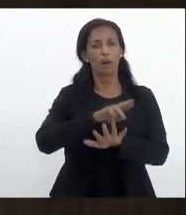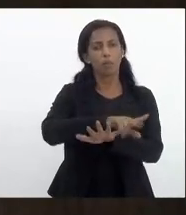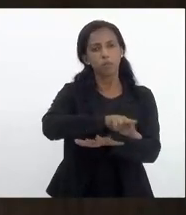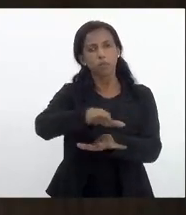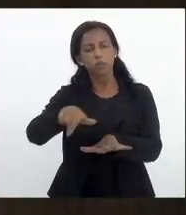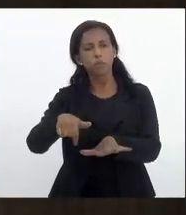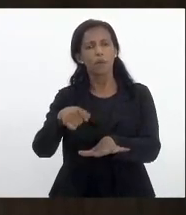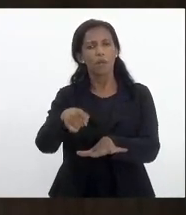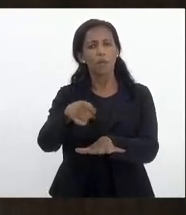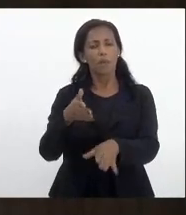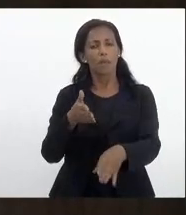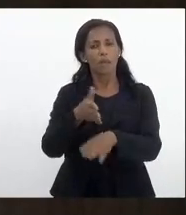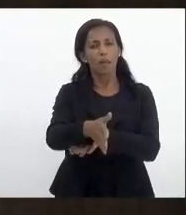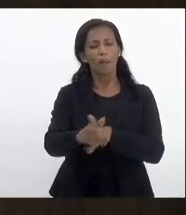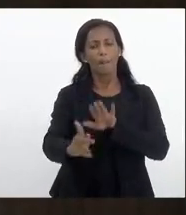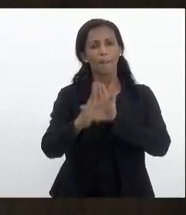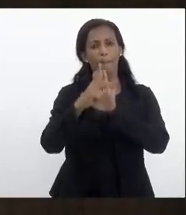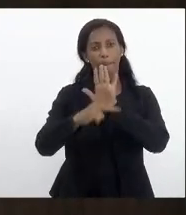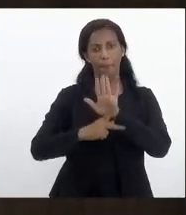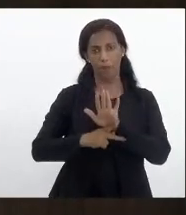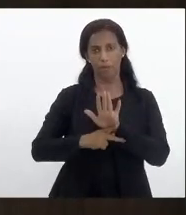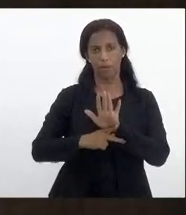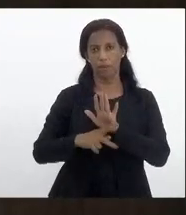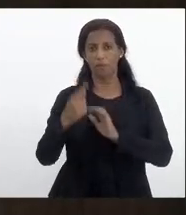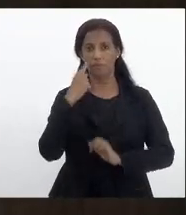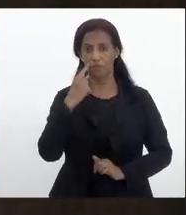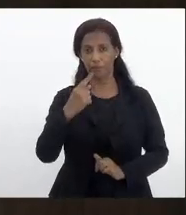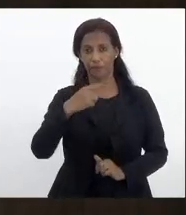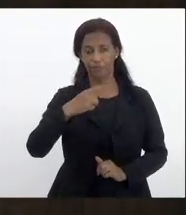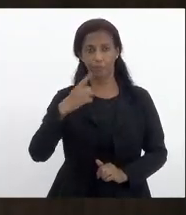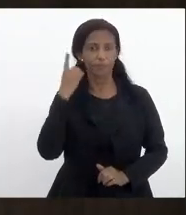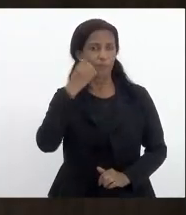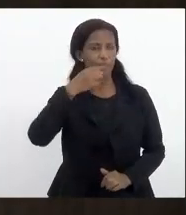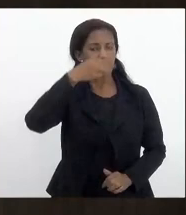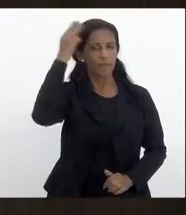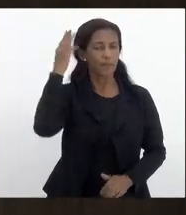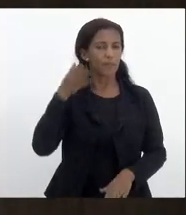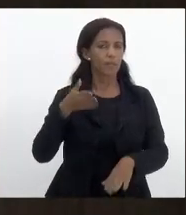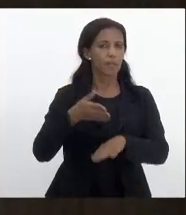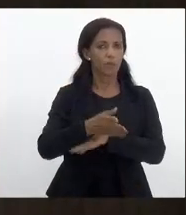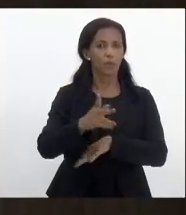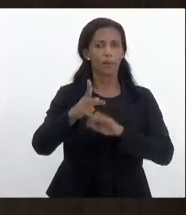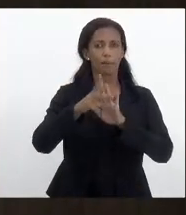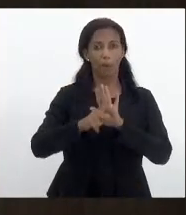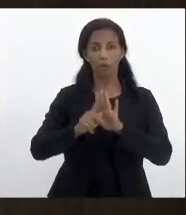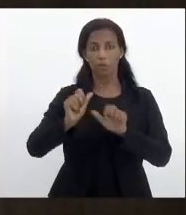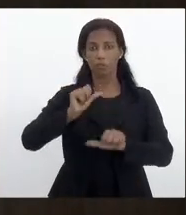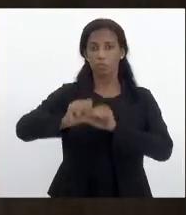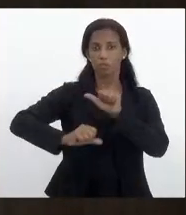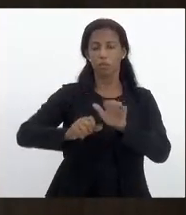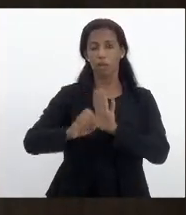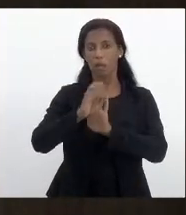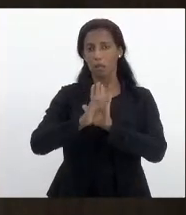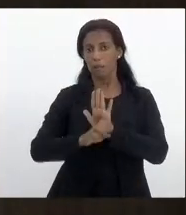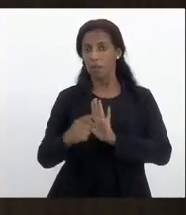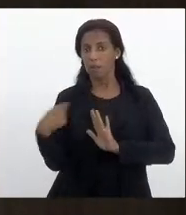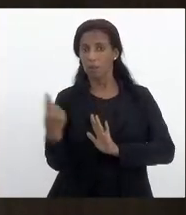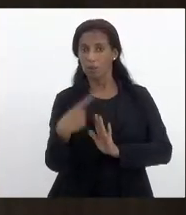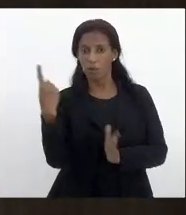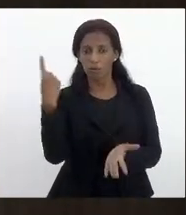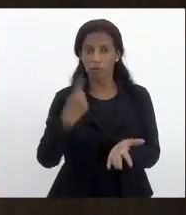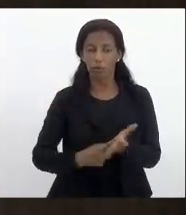ele entrou na pauta e o deputado Márcio ele entrou na pauta recebeu emendas e nós combinamos